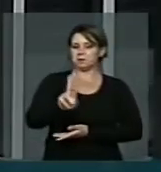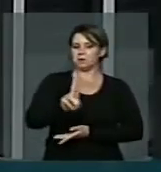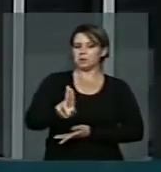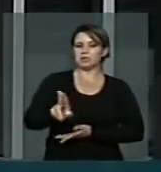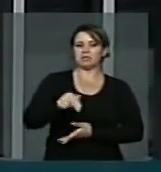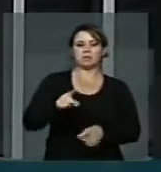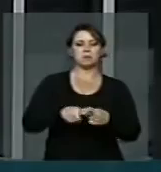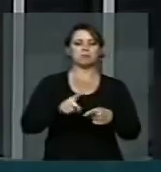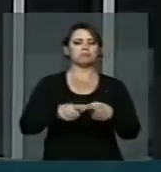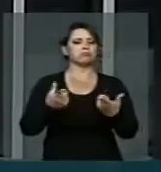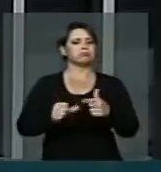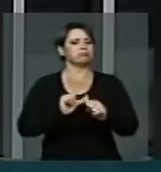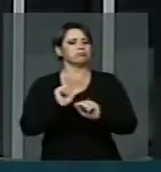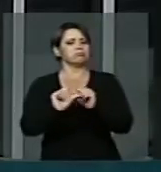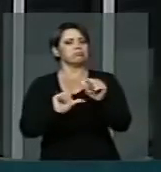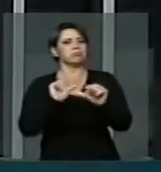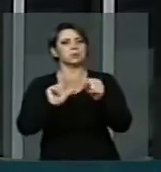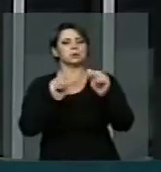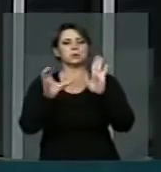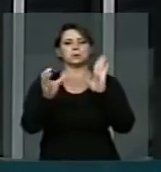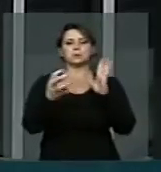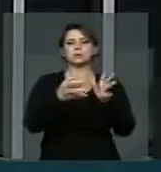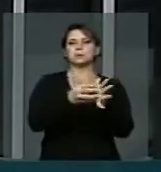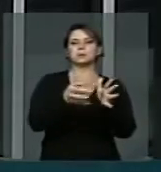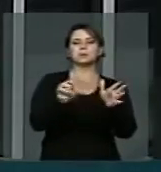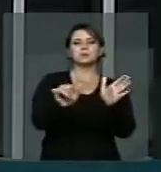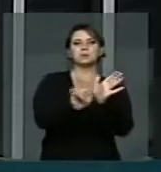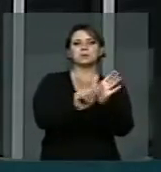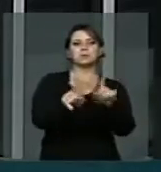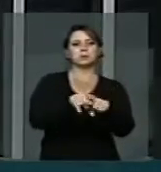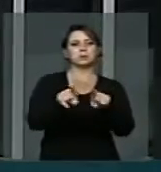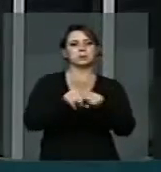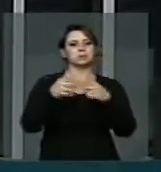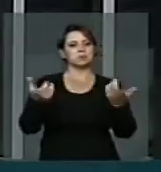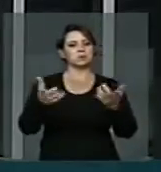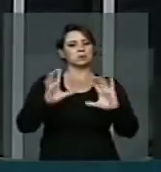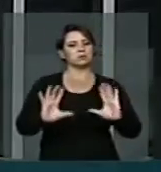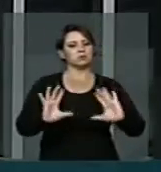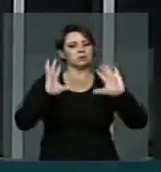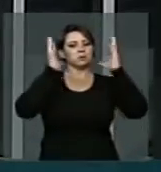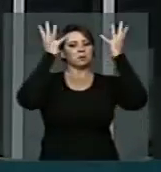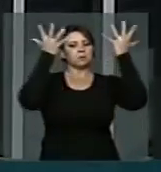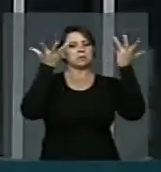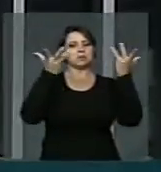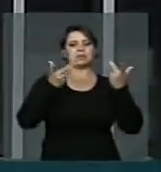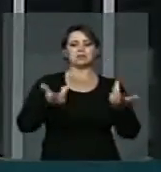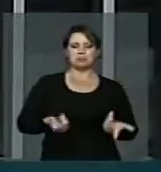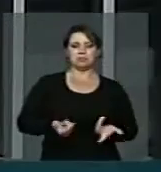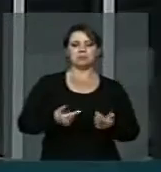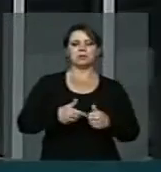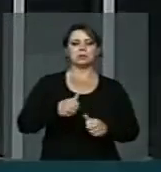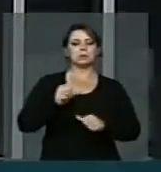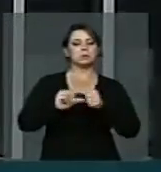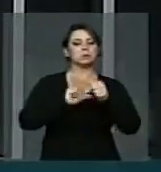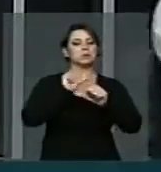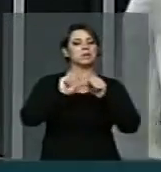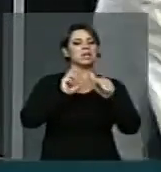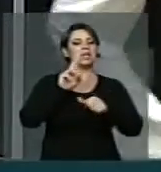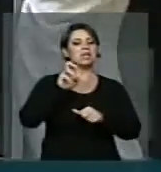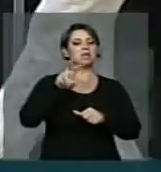da formalidade dos eventos e das sessões solenes, esta Revolução Francesa